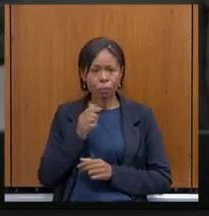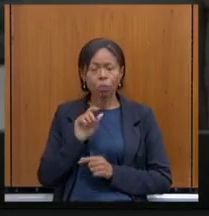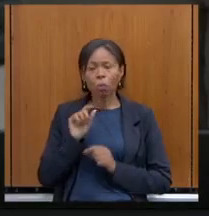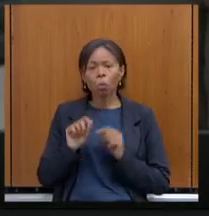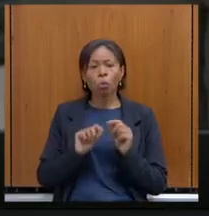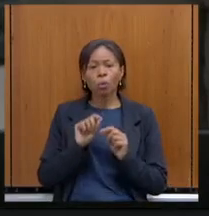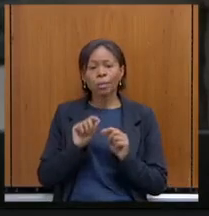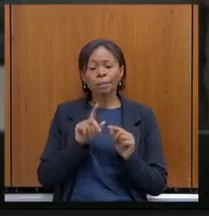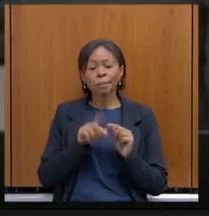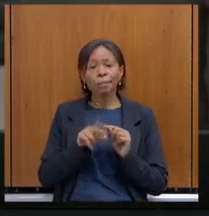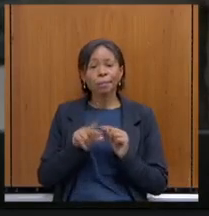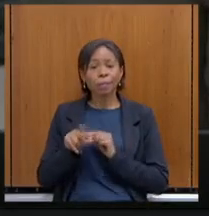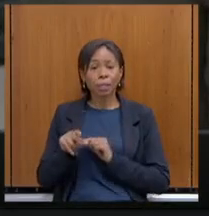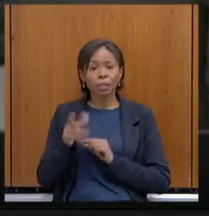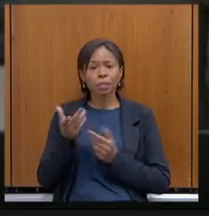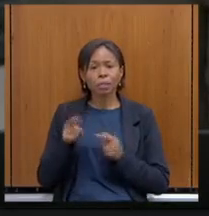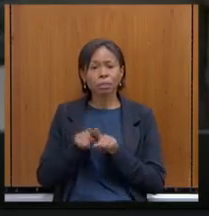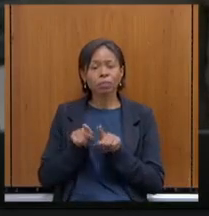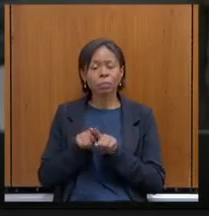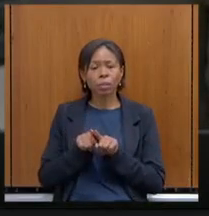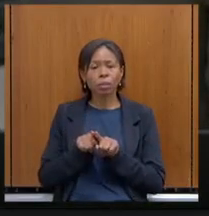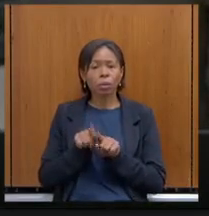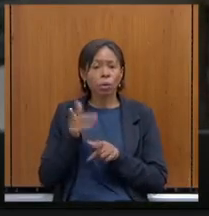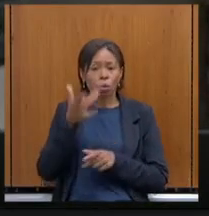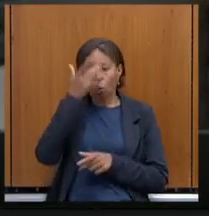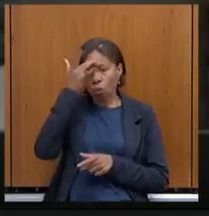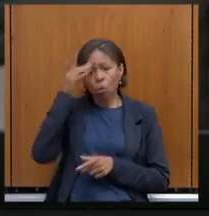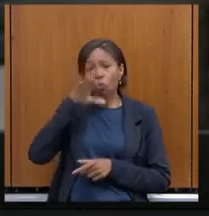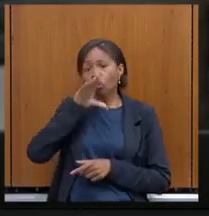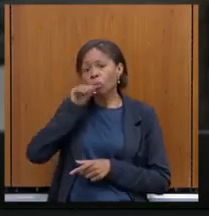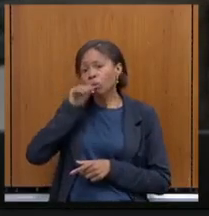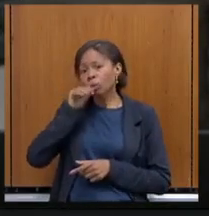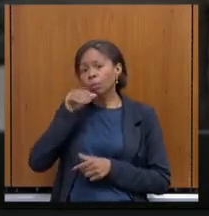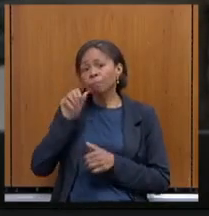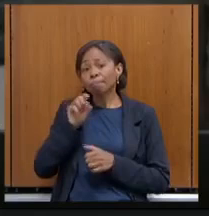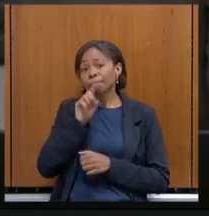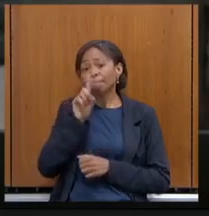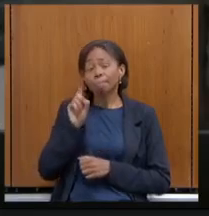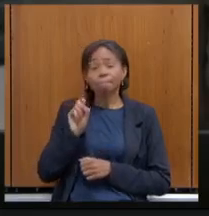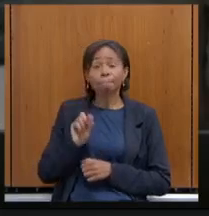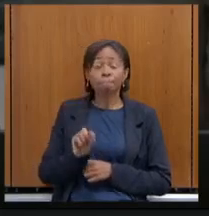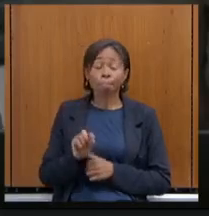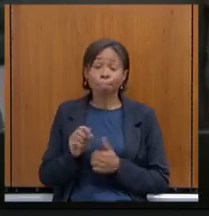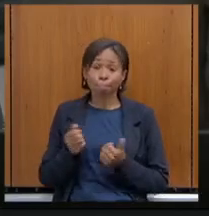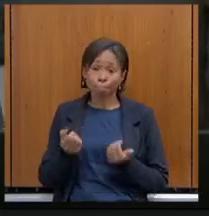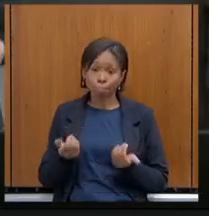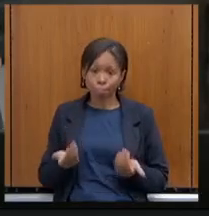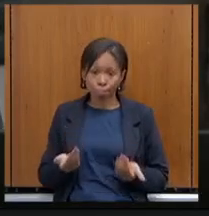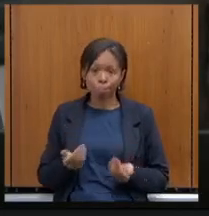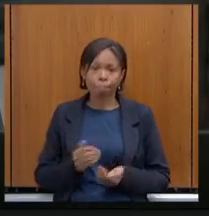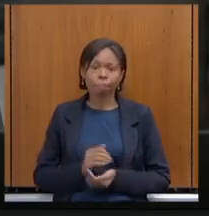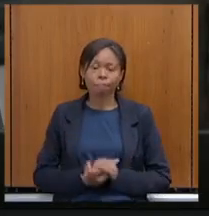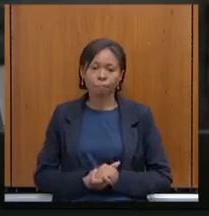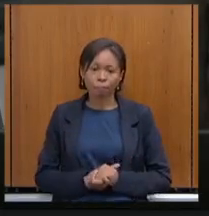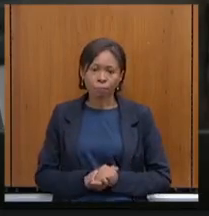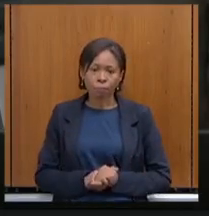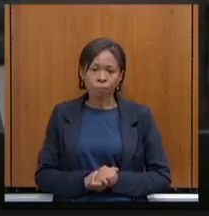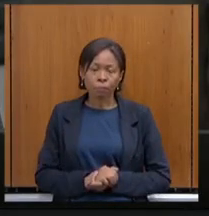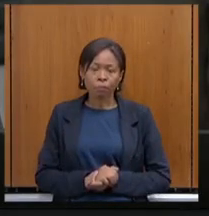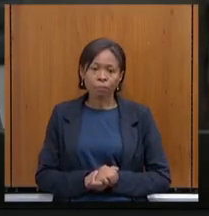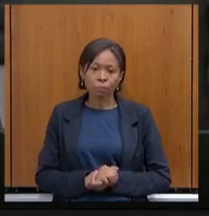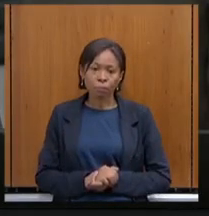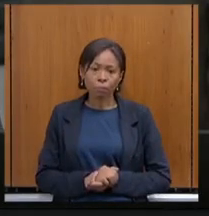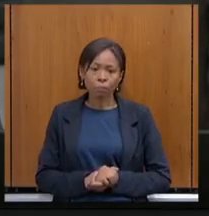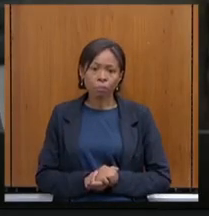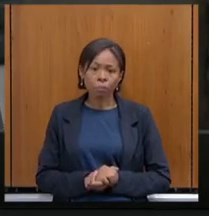E o servidor? Tudo são interrogações, né, diante da, vamos